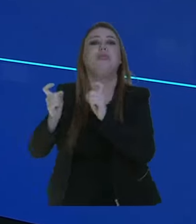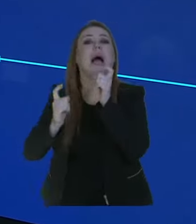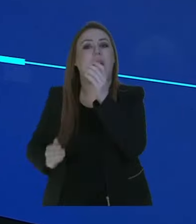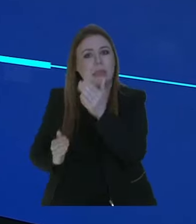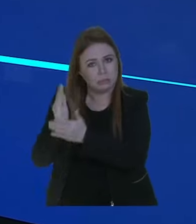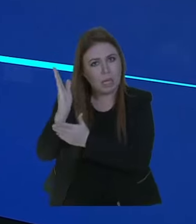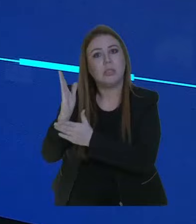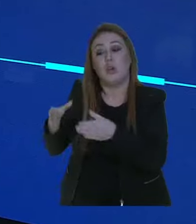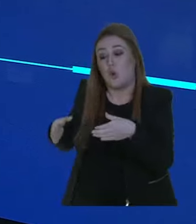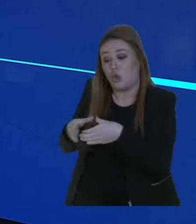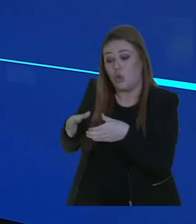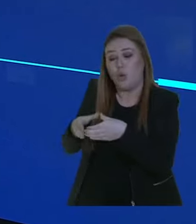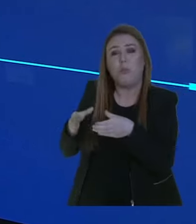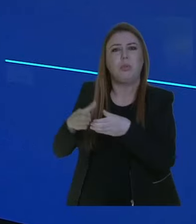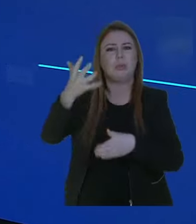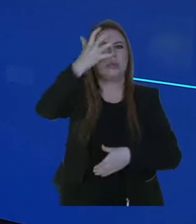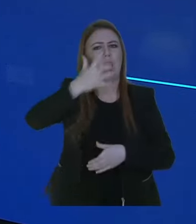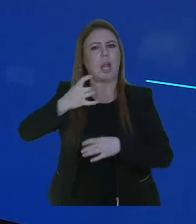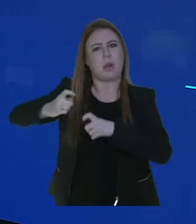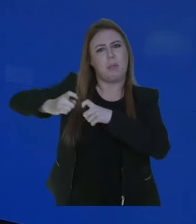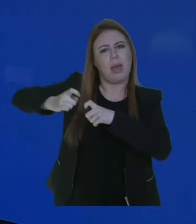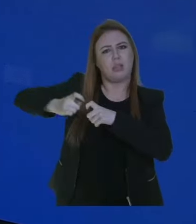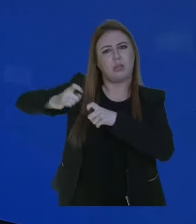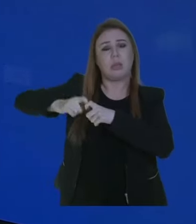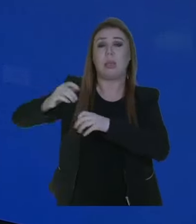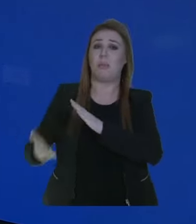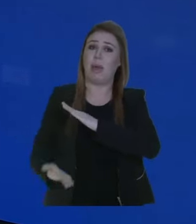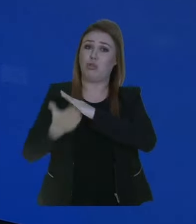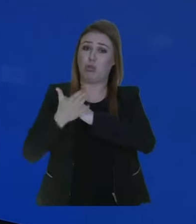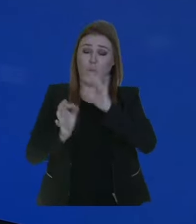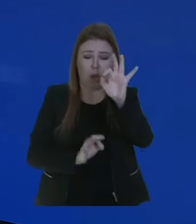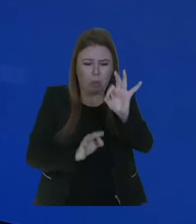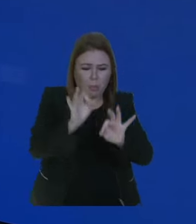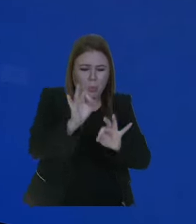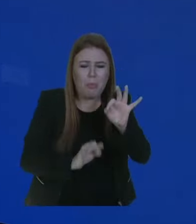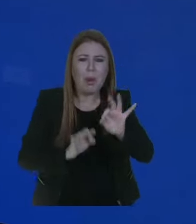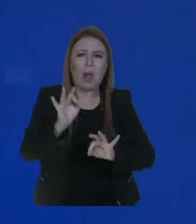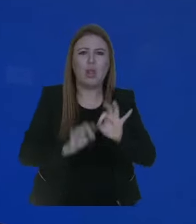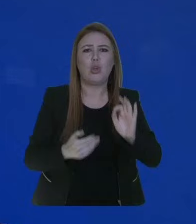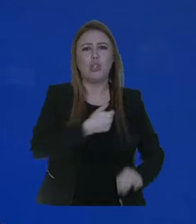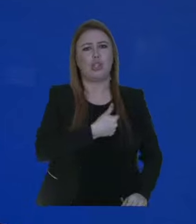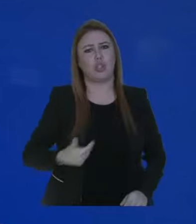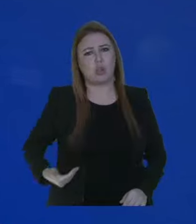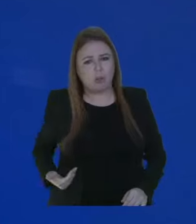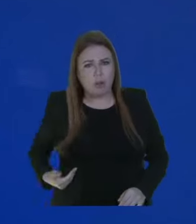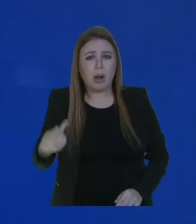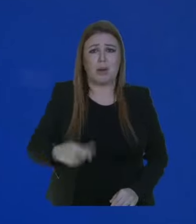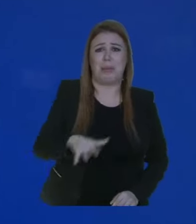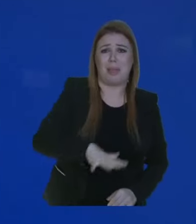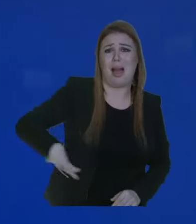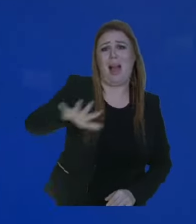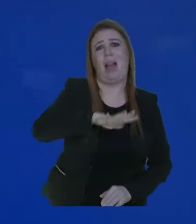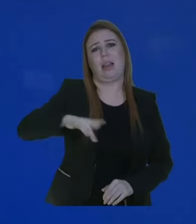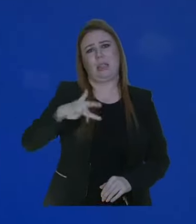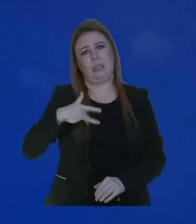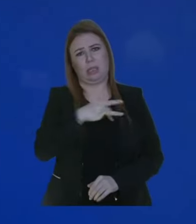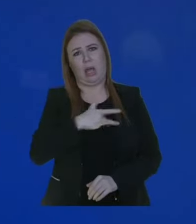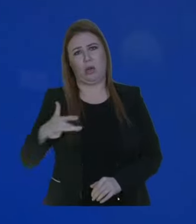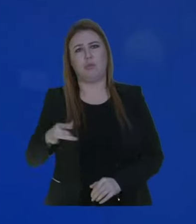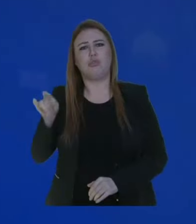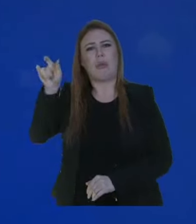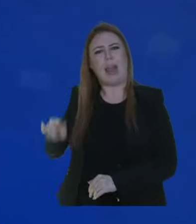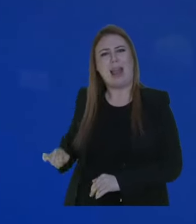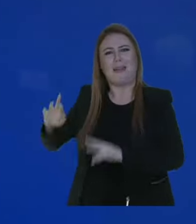grupo sério de médicos que me ajudou a desenhar o plano de governo para a área de saúde. E não veio aqui por acaso. Ela tem profundo respeito pela